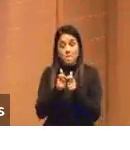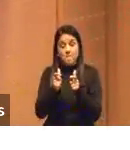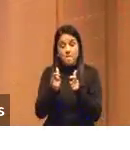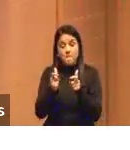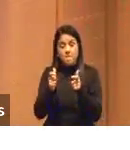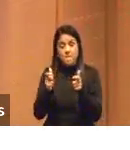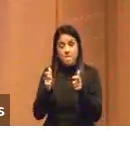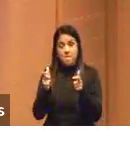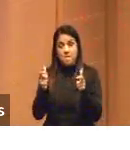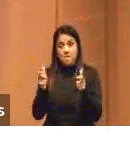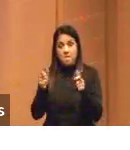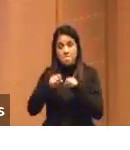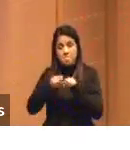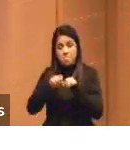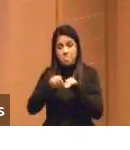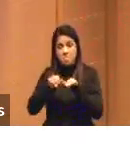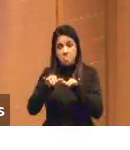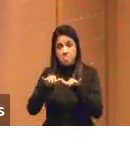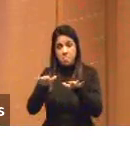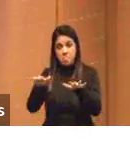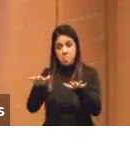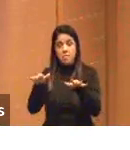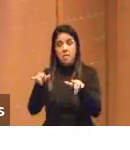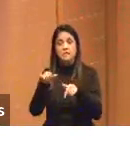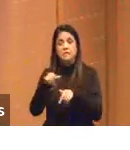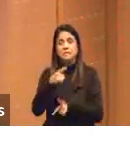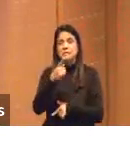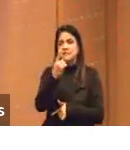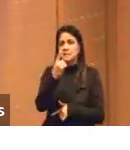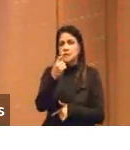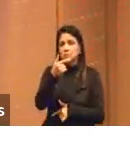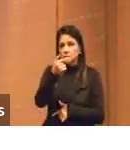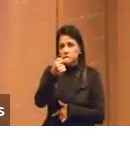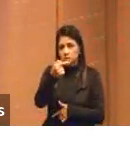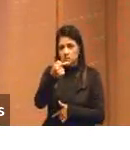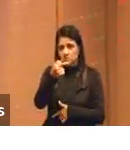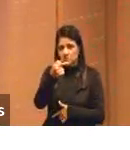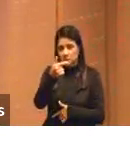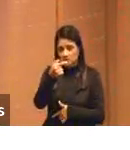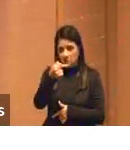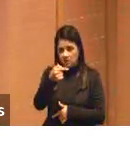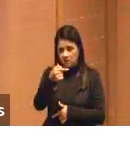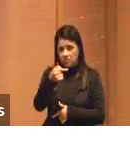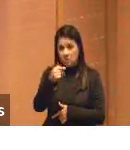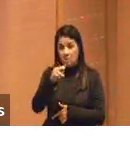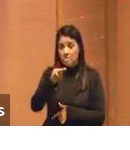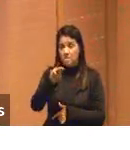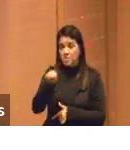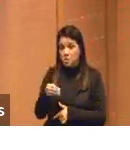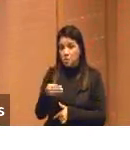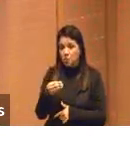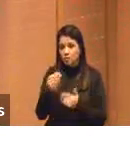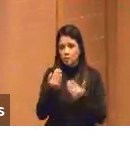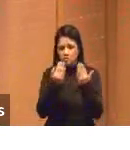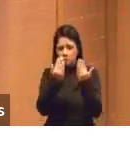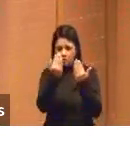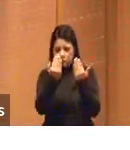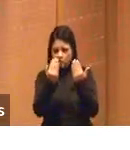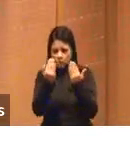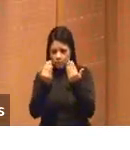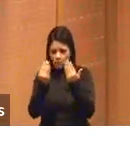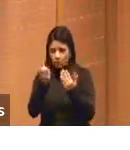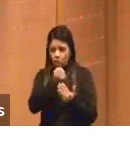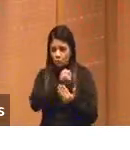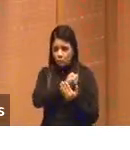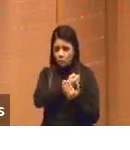crescendo rápido. Ele começa lá com 117 milhões de parâmetros, parâmetros são números